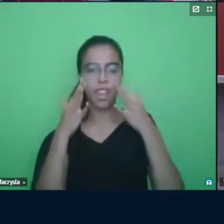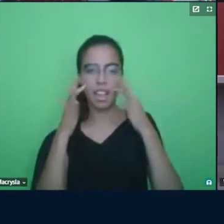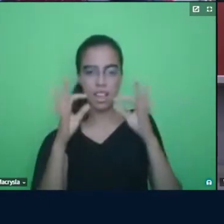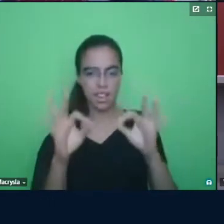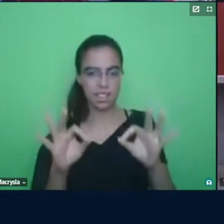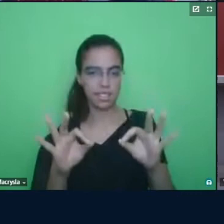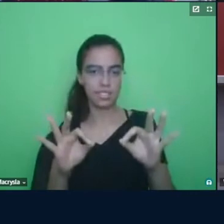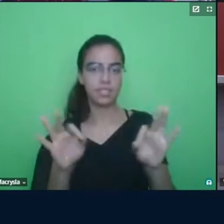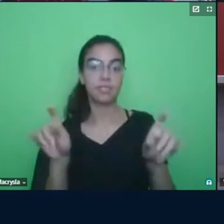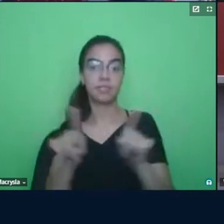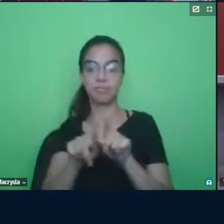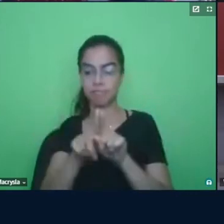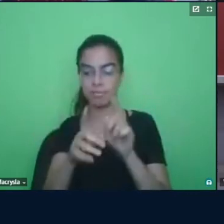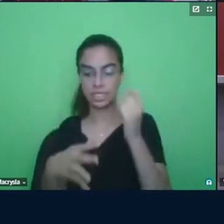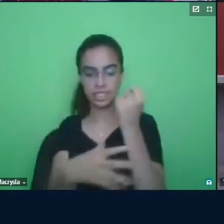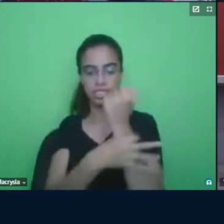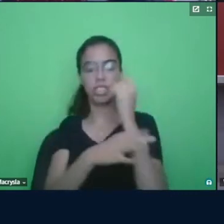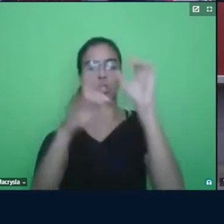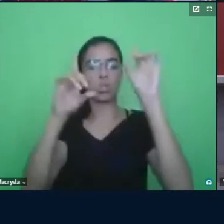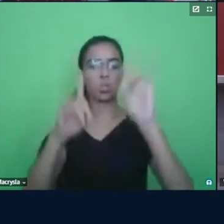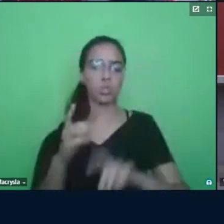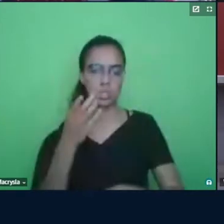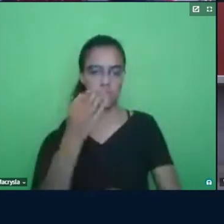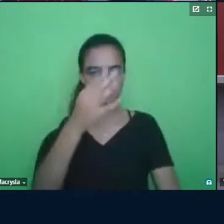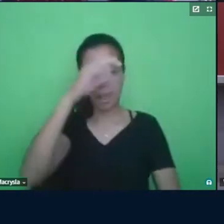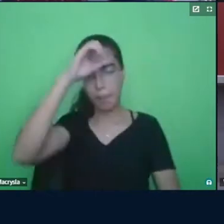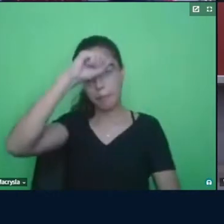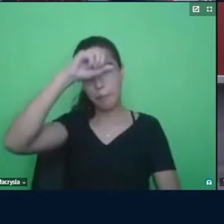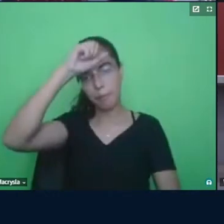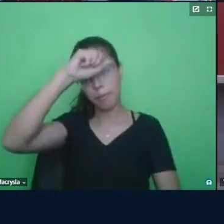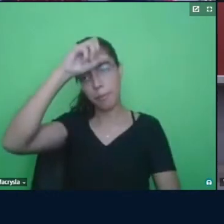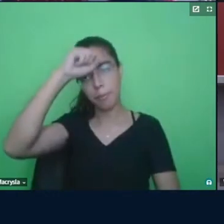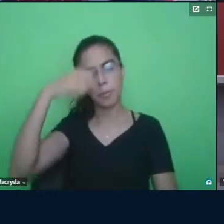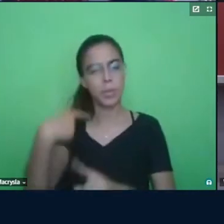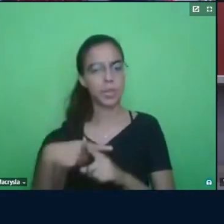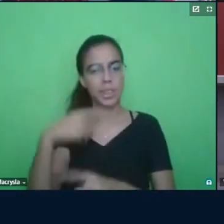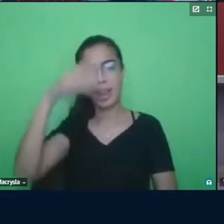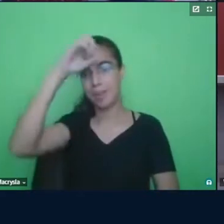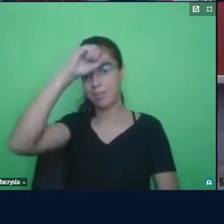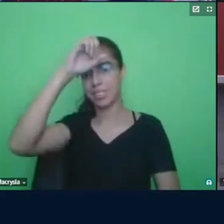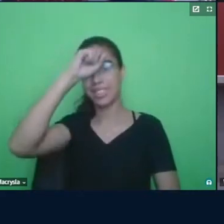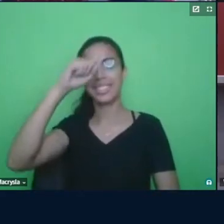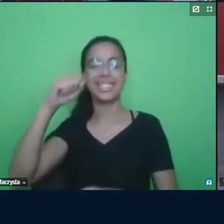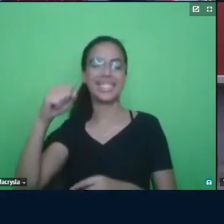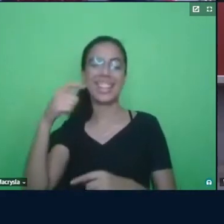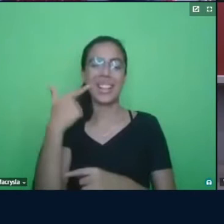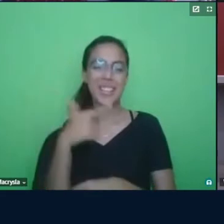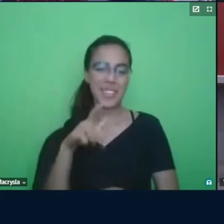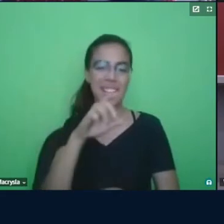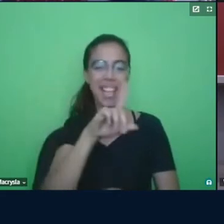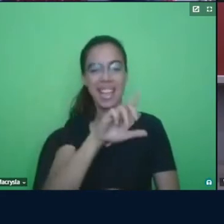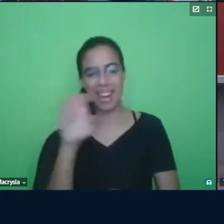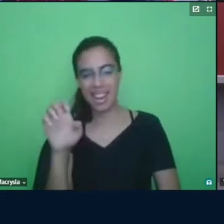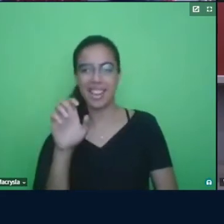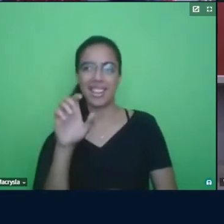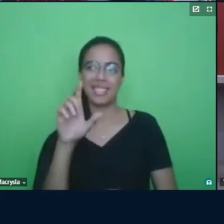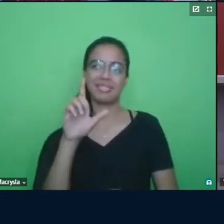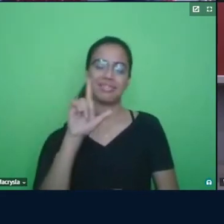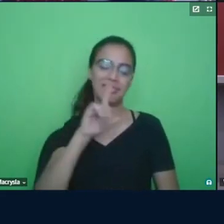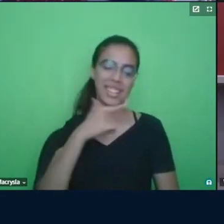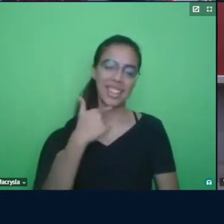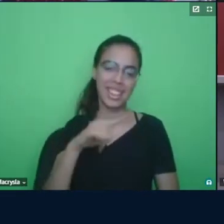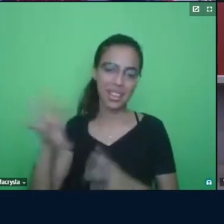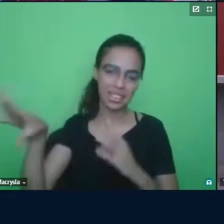e garantir esse direito, né, porque a aprendizagem de uma língua estrangeira, adicional, enfim, né, ela é um